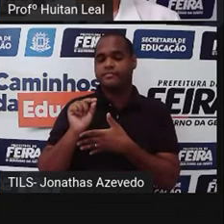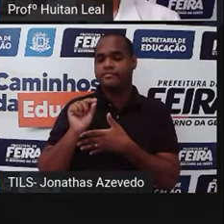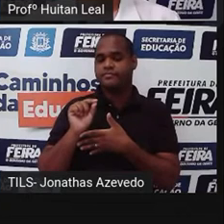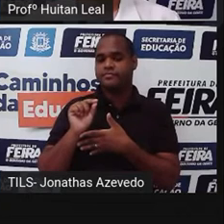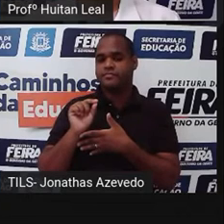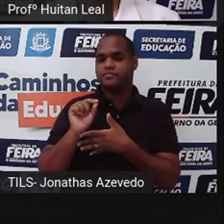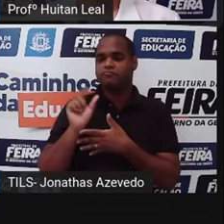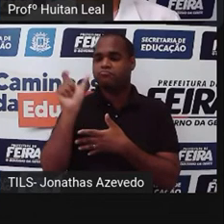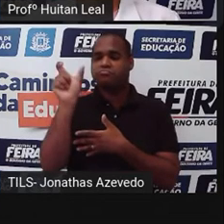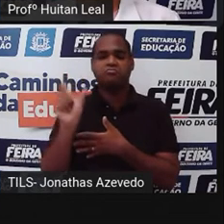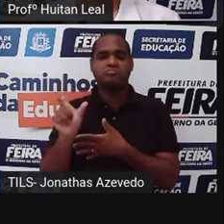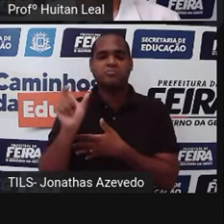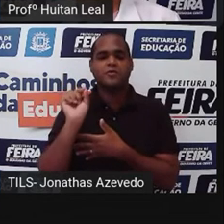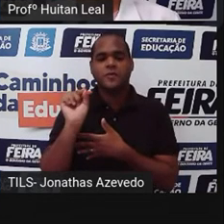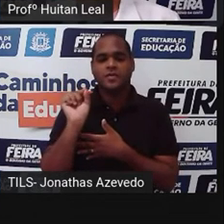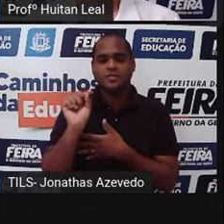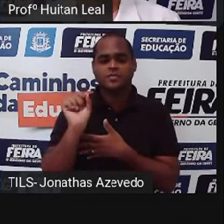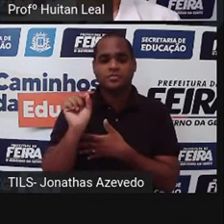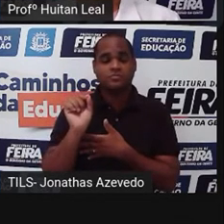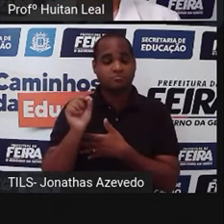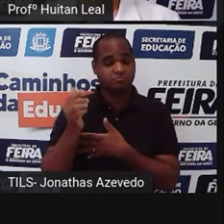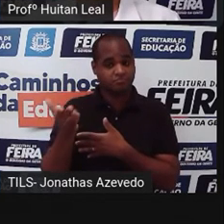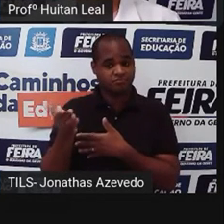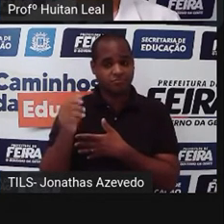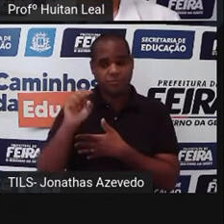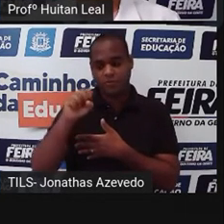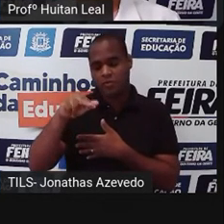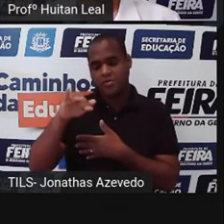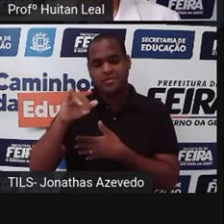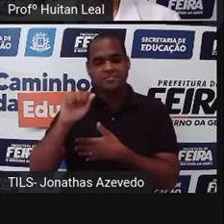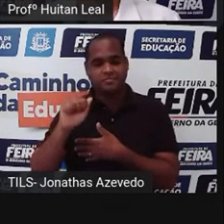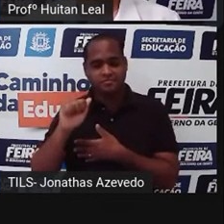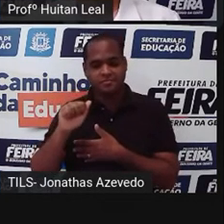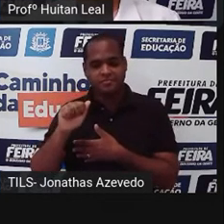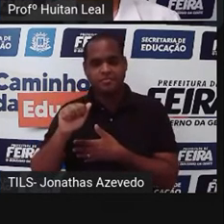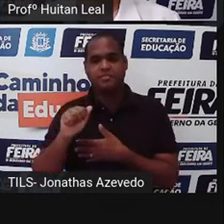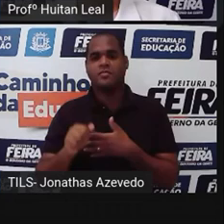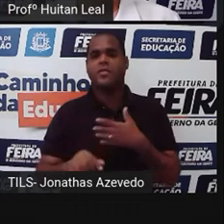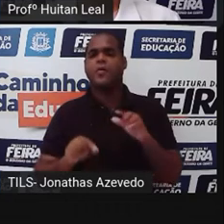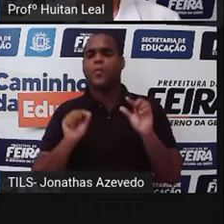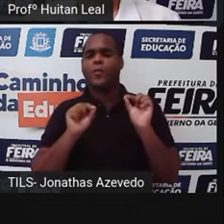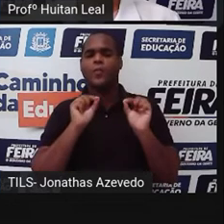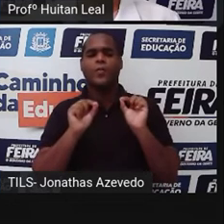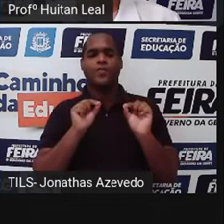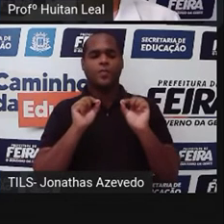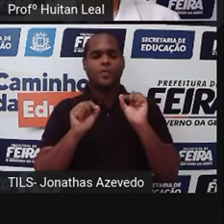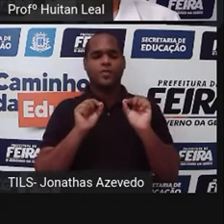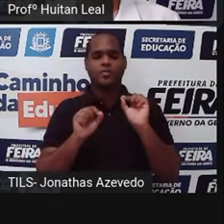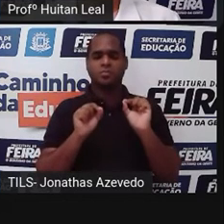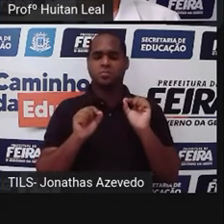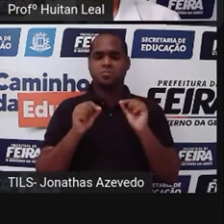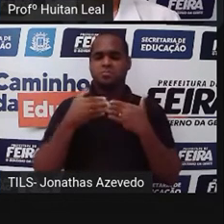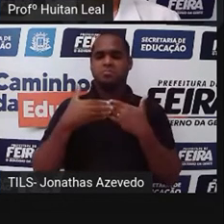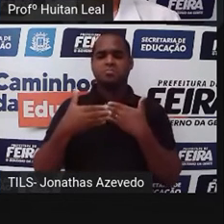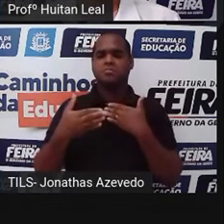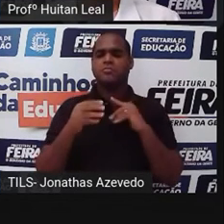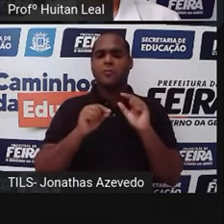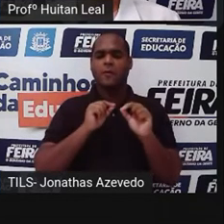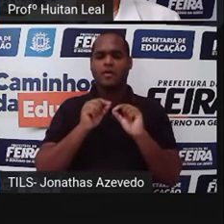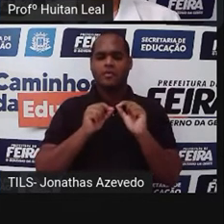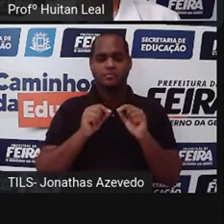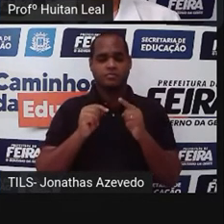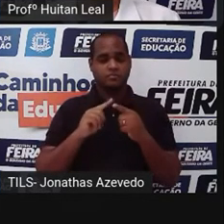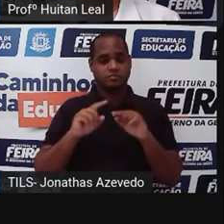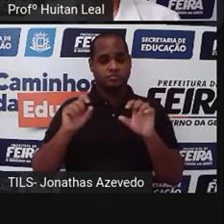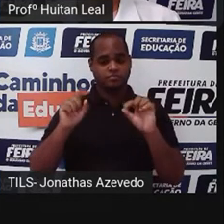quem é a pessoa que está sendo evidenciada? Sônia Braga. O que ela fez? O que vai fazer? Não é? Ela estreia